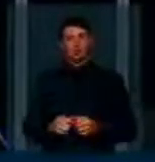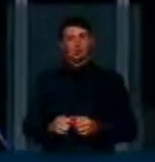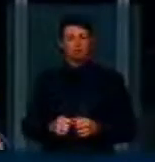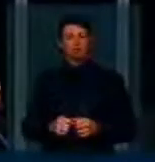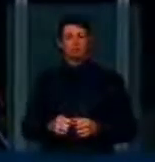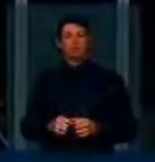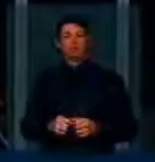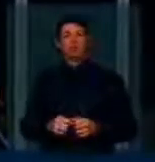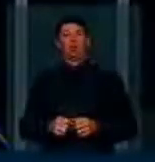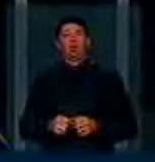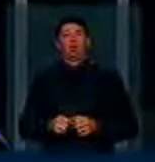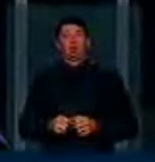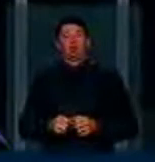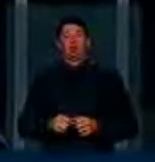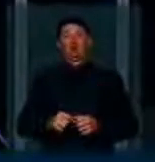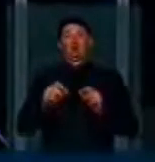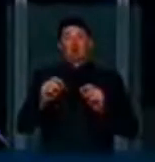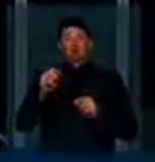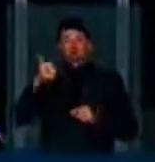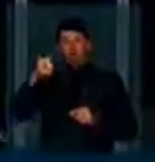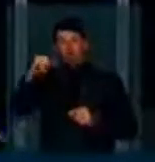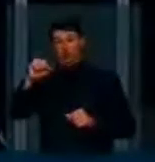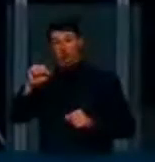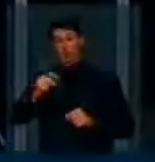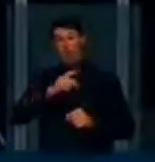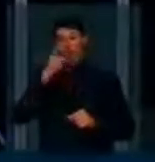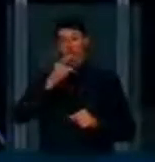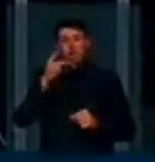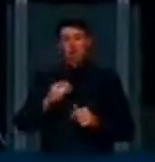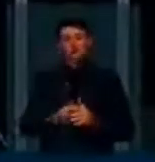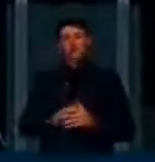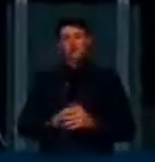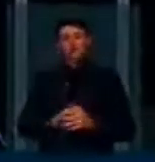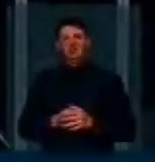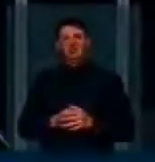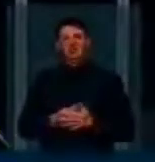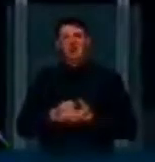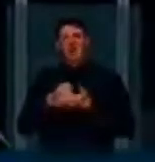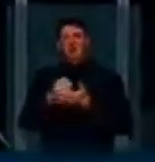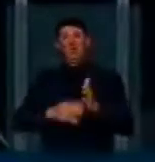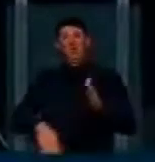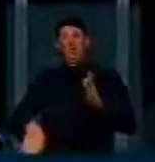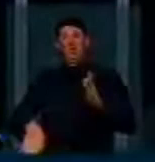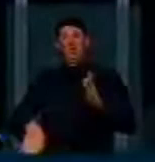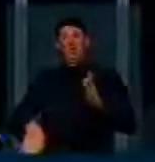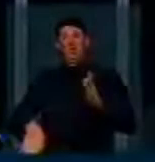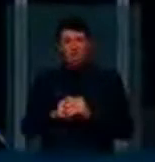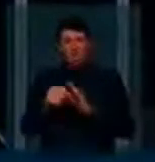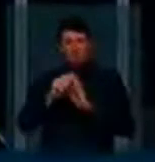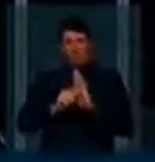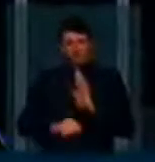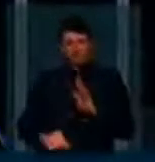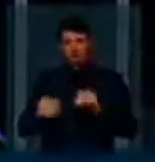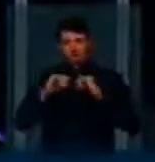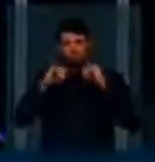18 manifestaram apoio integral ao relatório